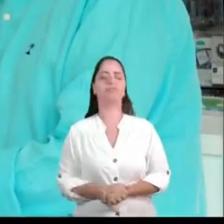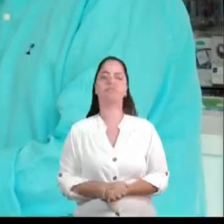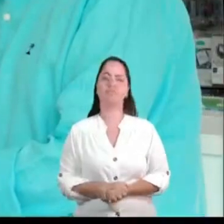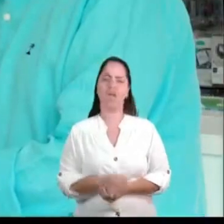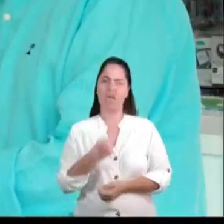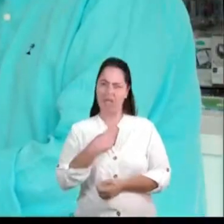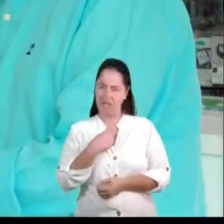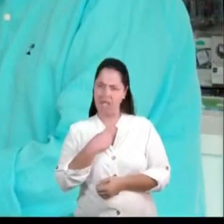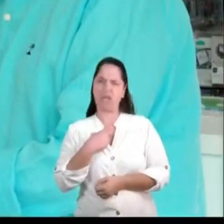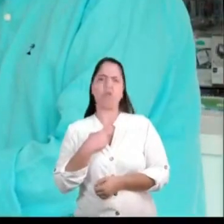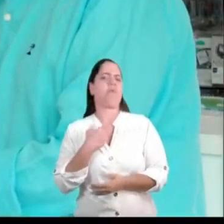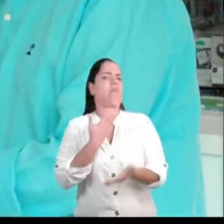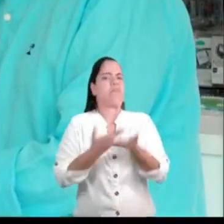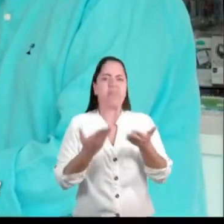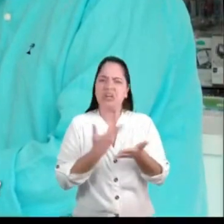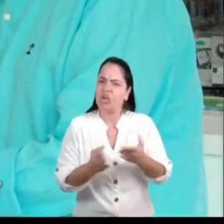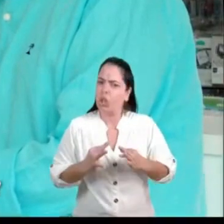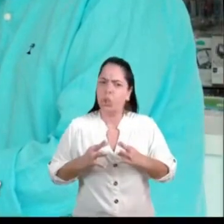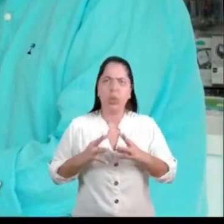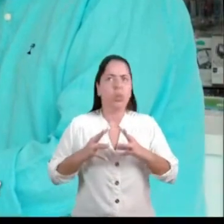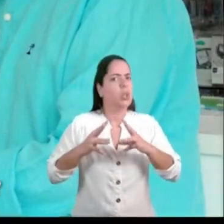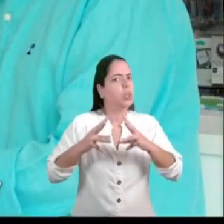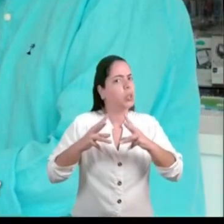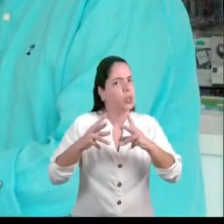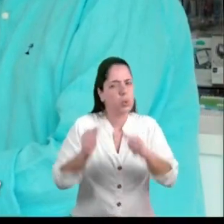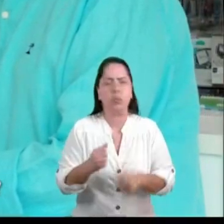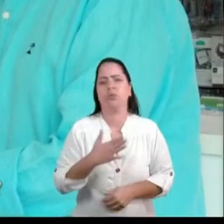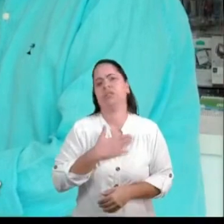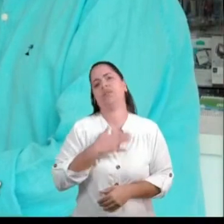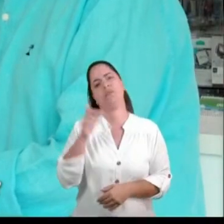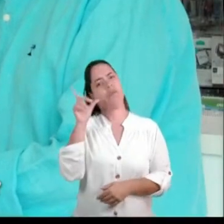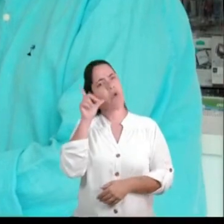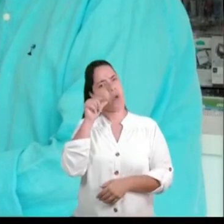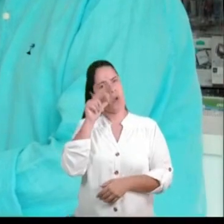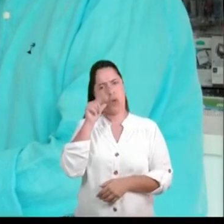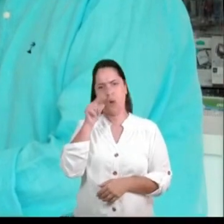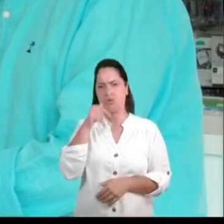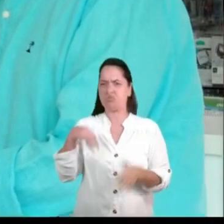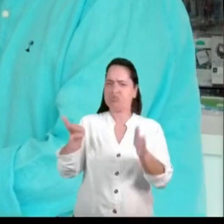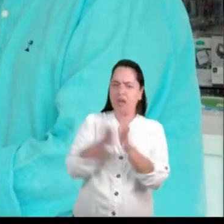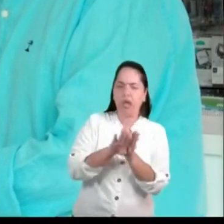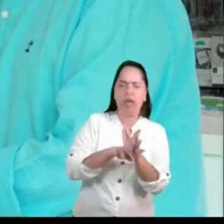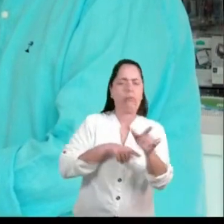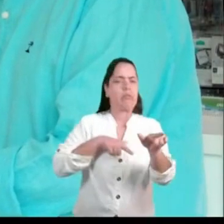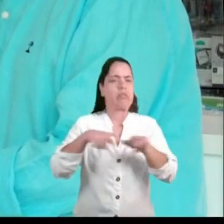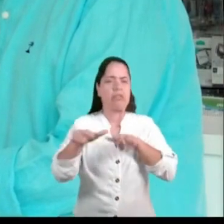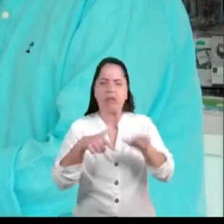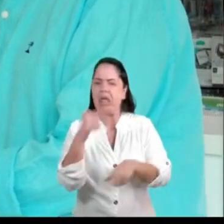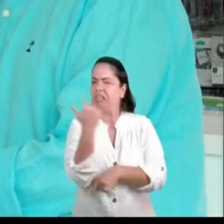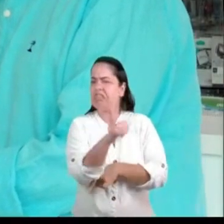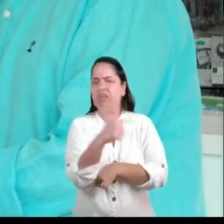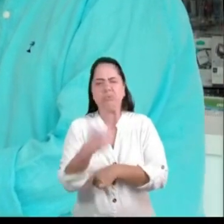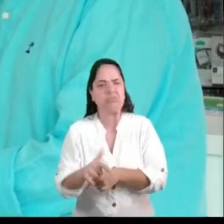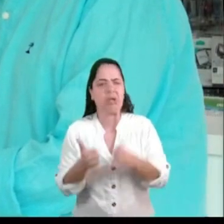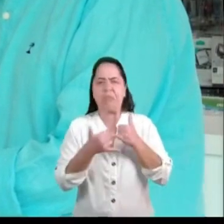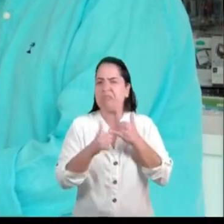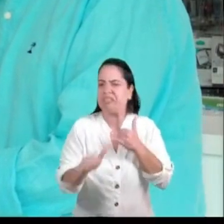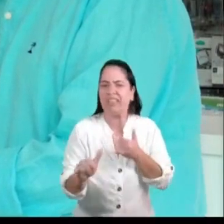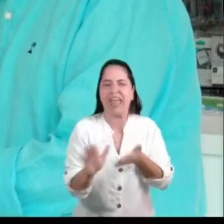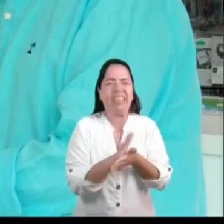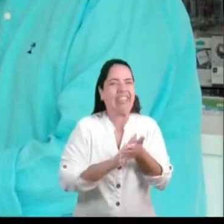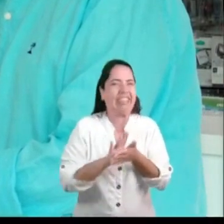Várias vezes na minha vida eu perdi tudo o que eu tinha na minha loja, sabe? Você chegar aqui, não tem nenhuma bateria para vender